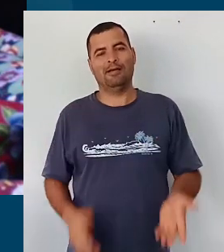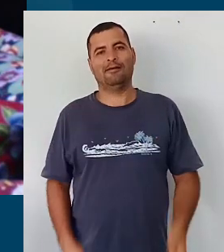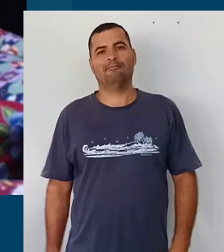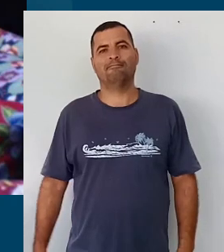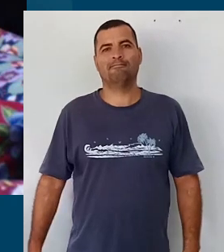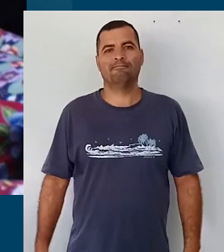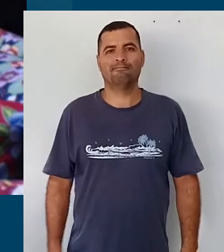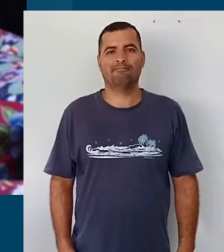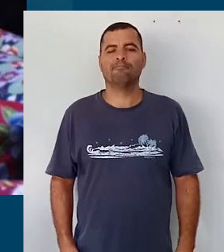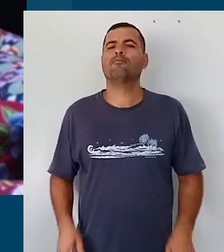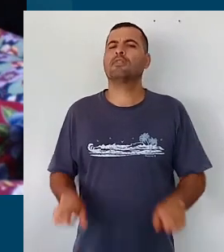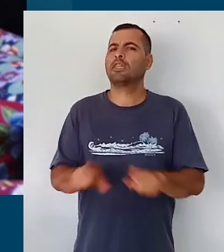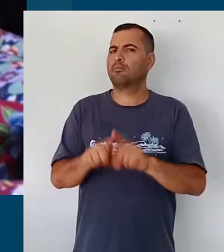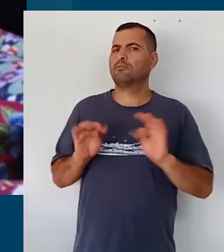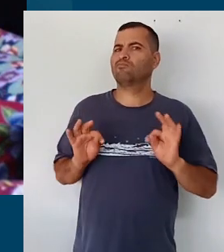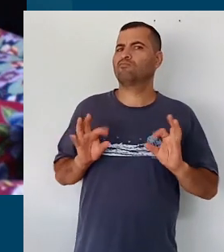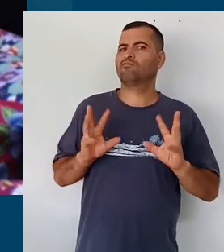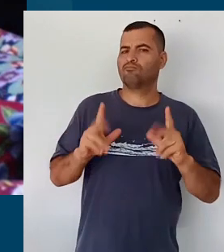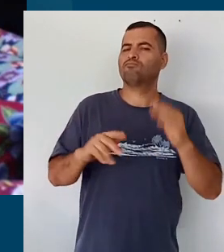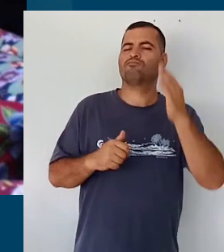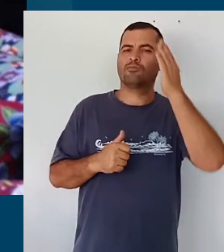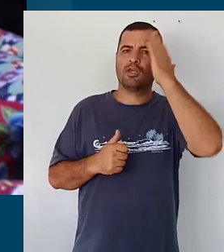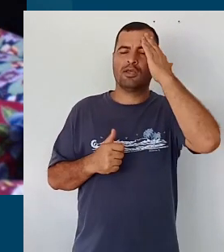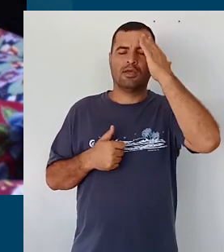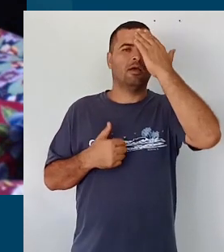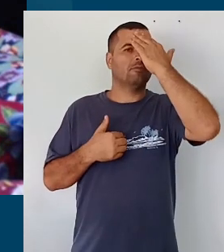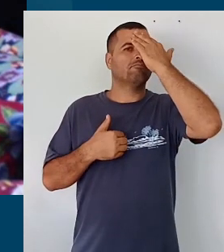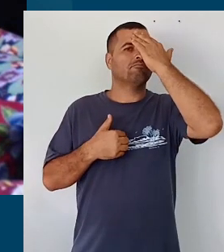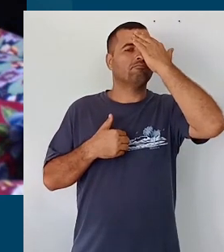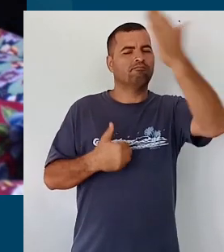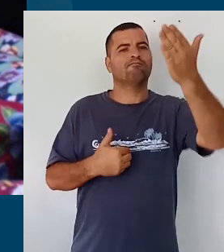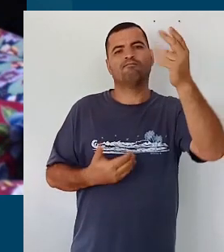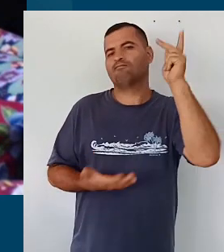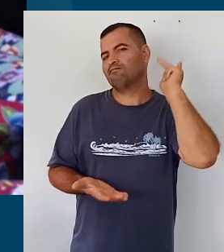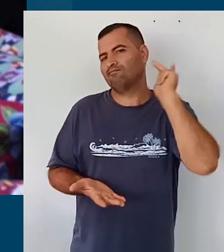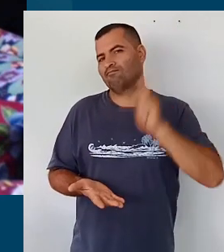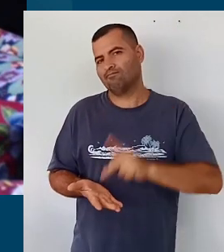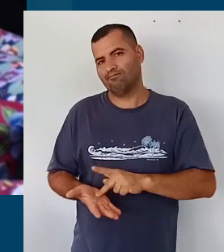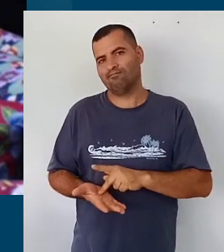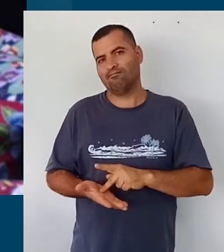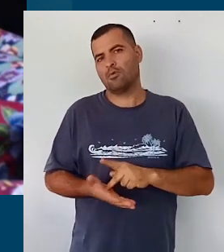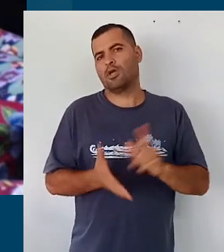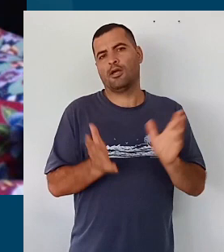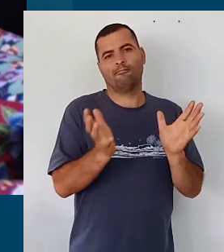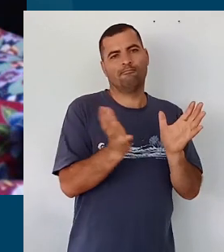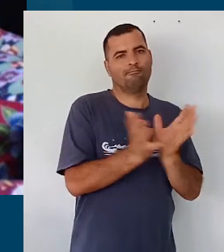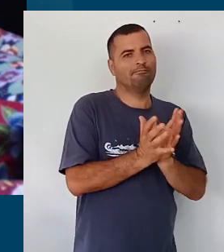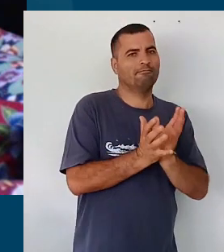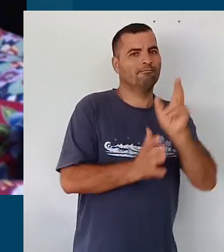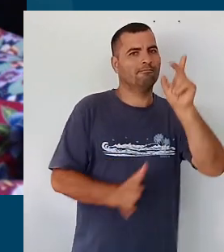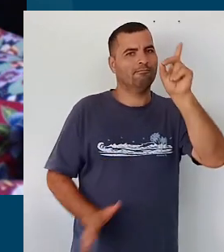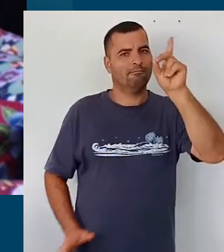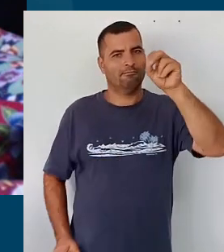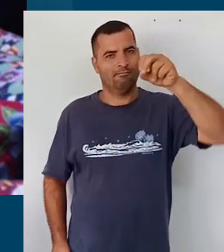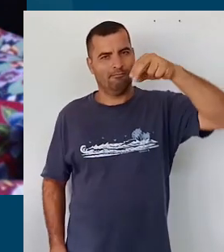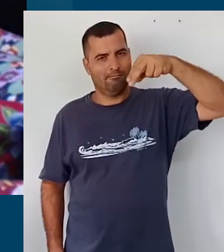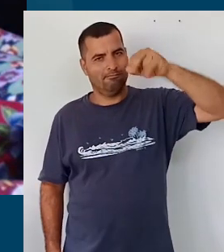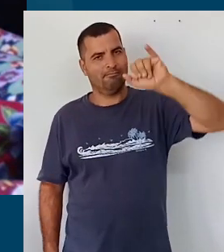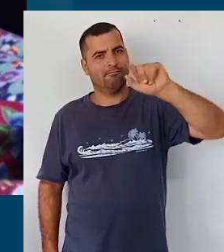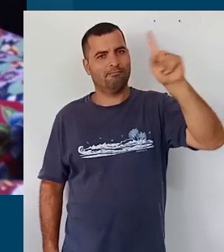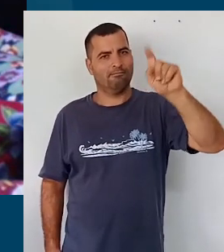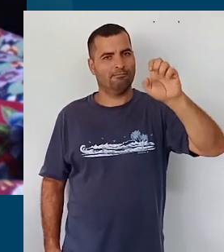e assim como todos aqui, eu queria agradecer muito à equipe do Donizete, que trabalhou